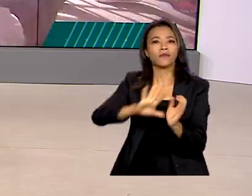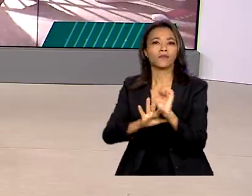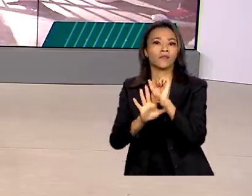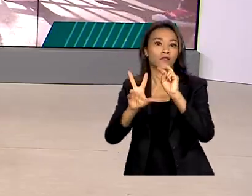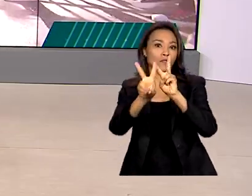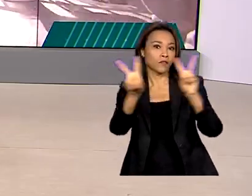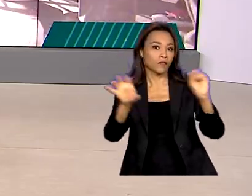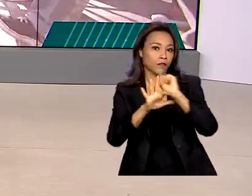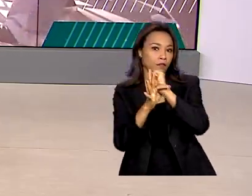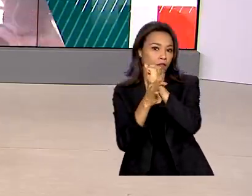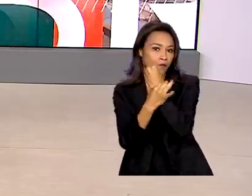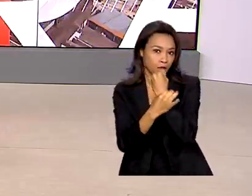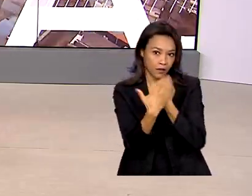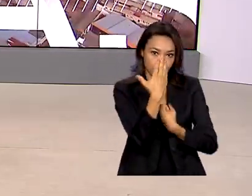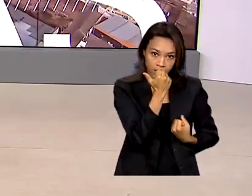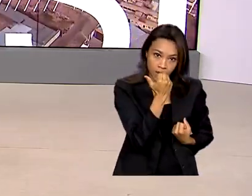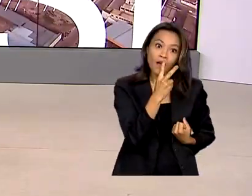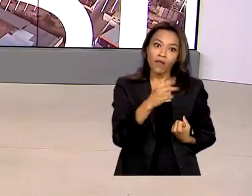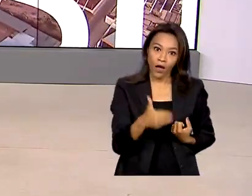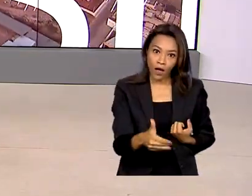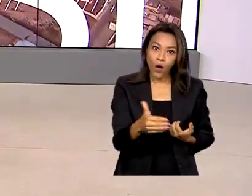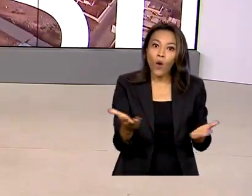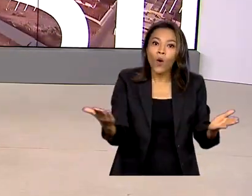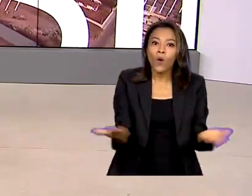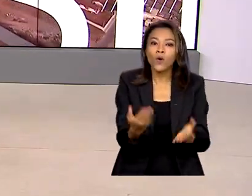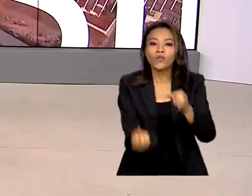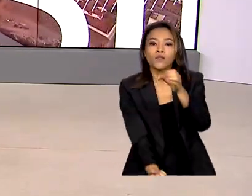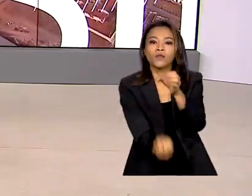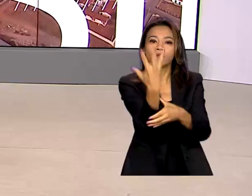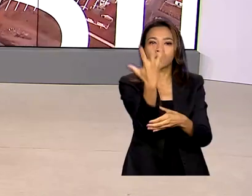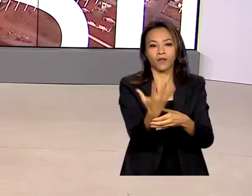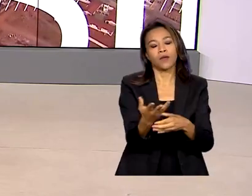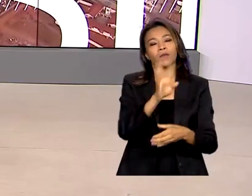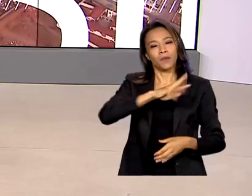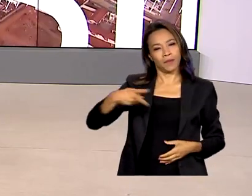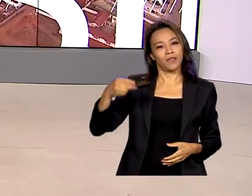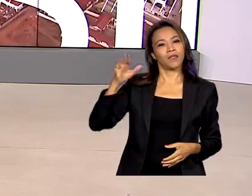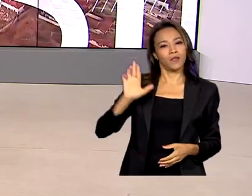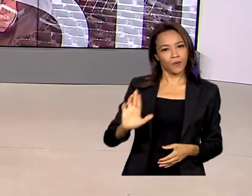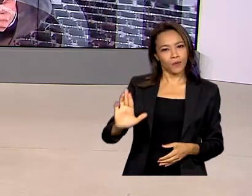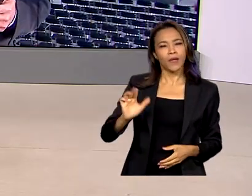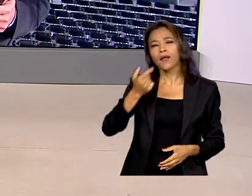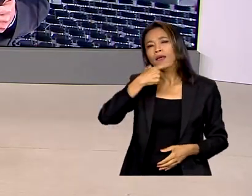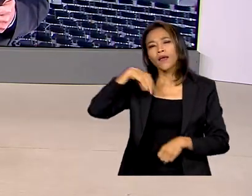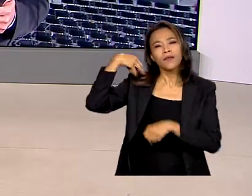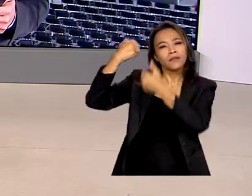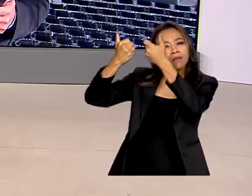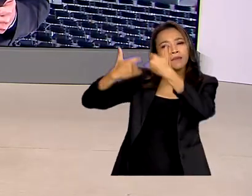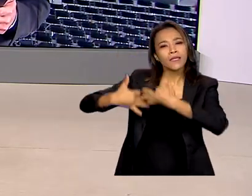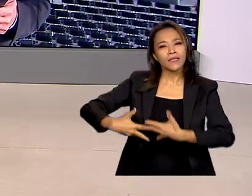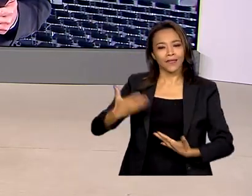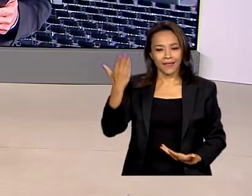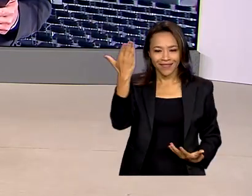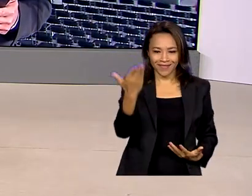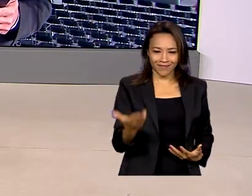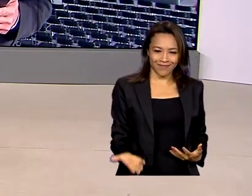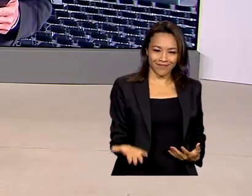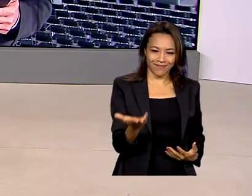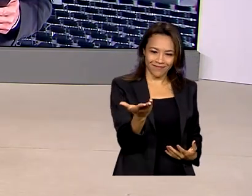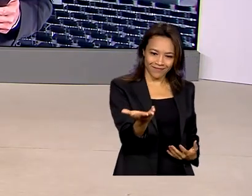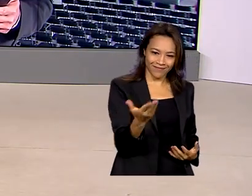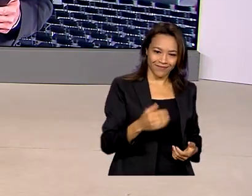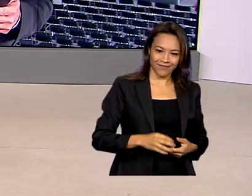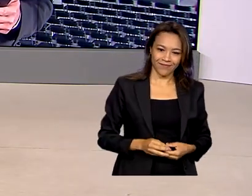Nutricional vai ser reinstalado hoje pelo presidente Lula. Quem tem mais informações para a gente é o repórter Glauco de